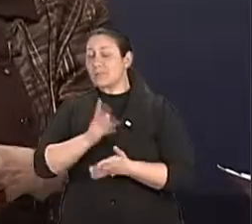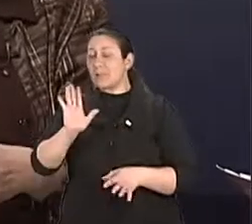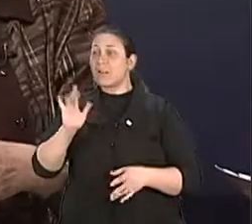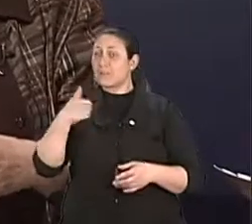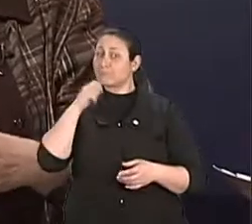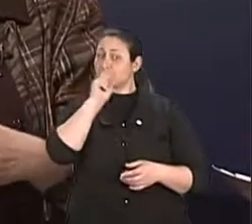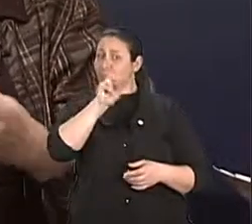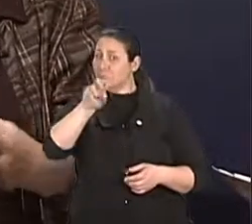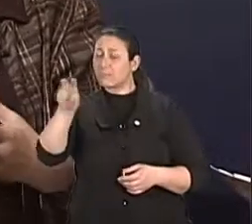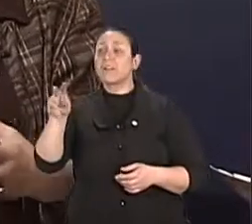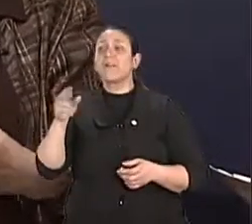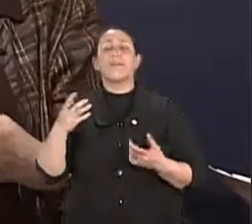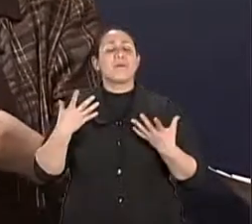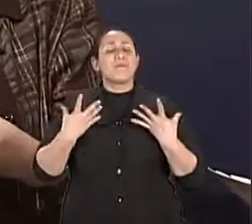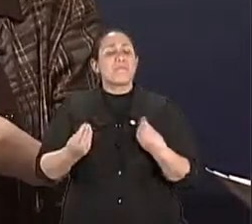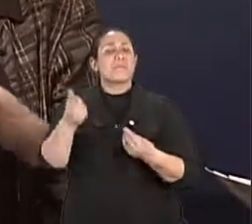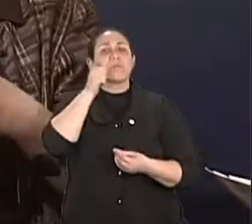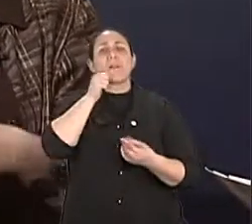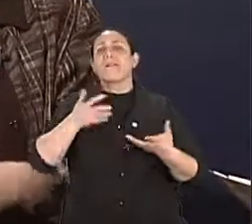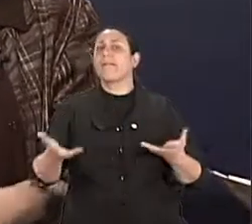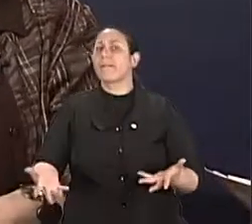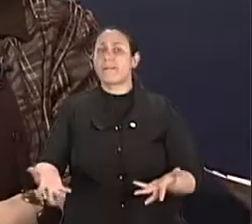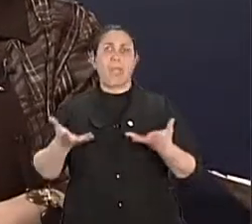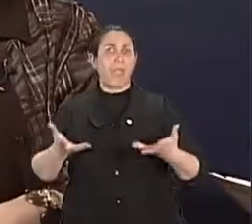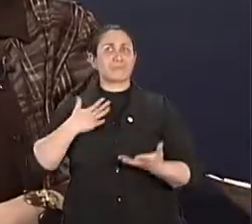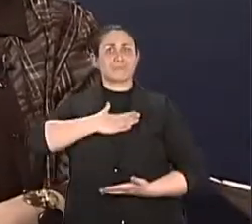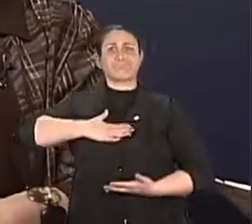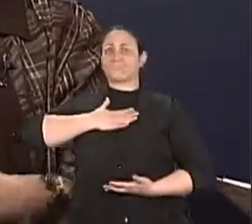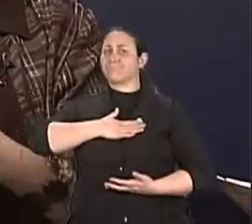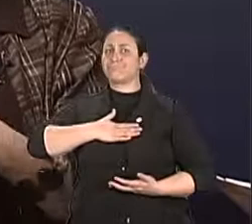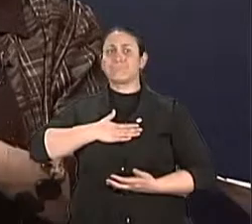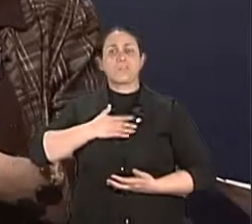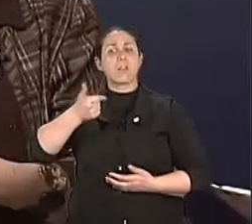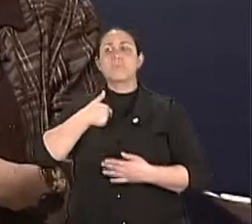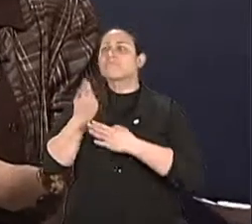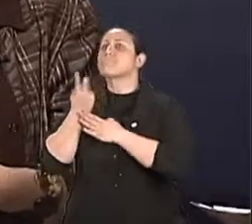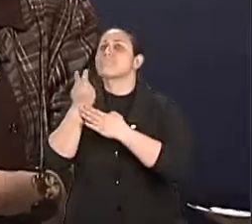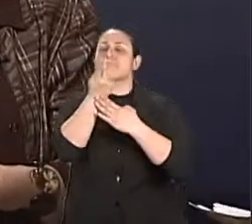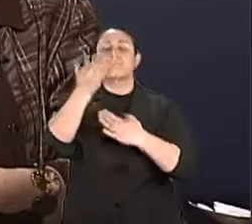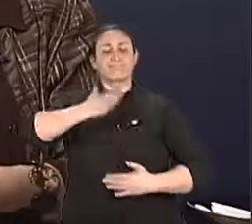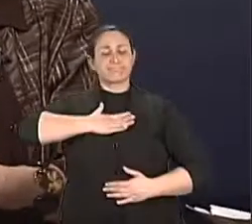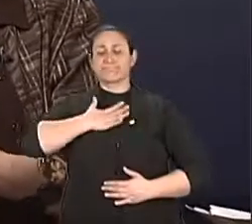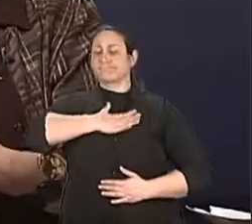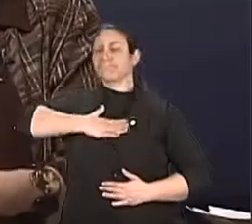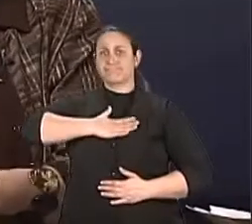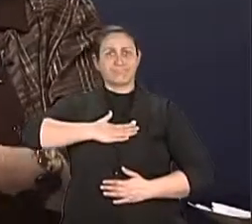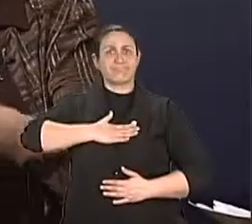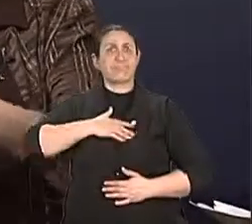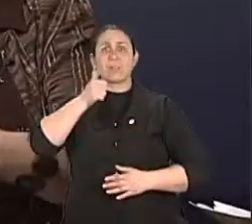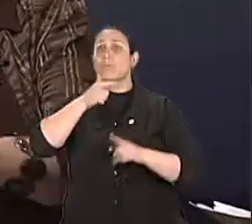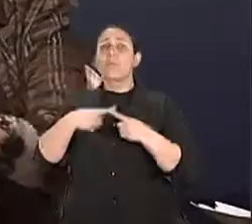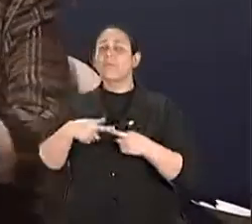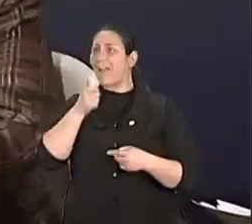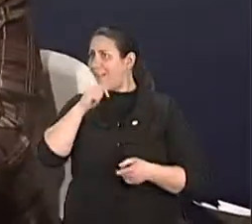estão aí pra ter coisas assim que satisfaçam elas. Que elas possam dizer assim, não, eu não preciso